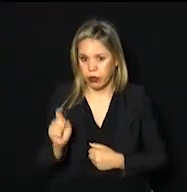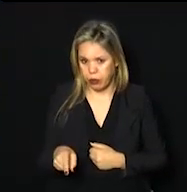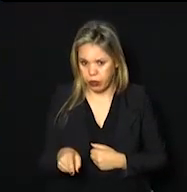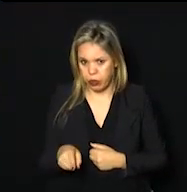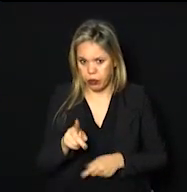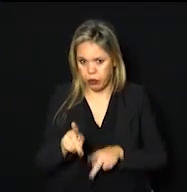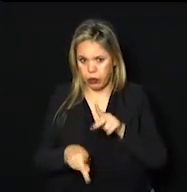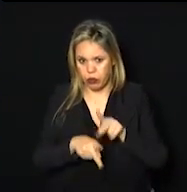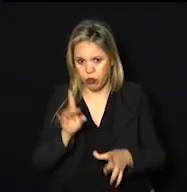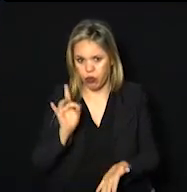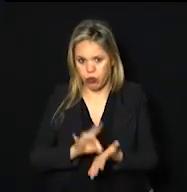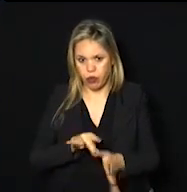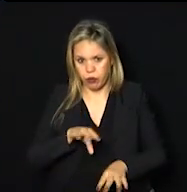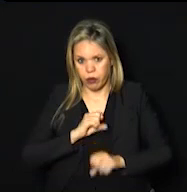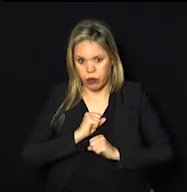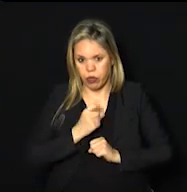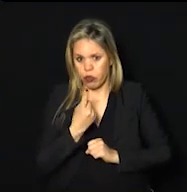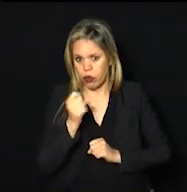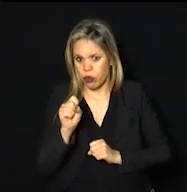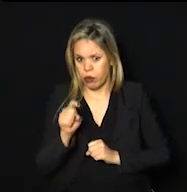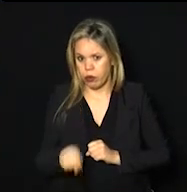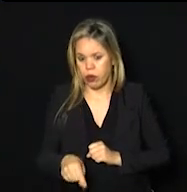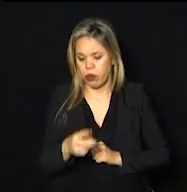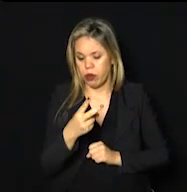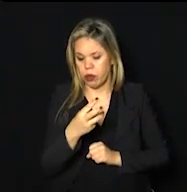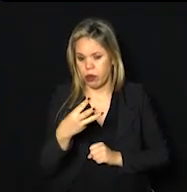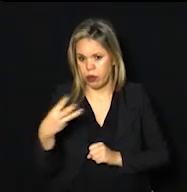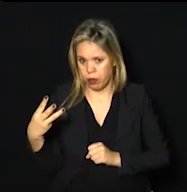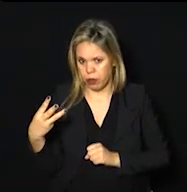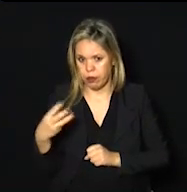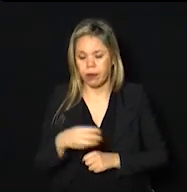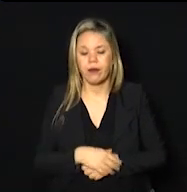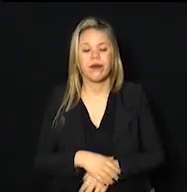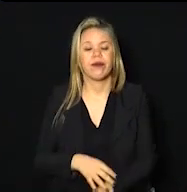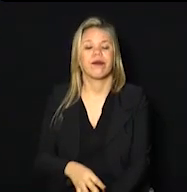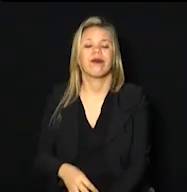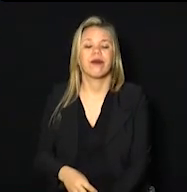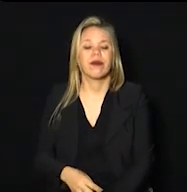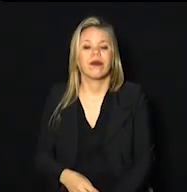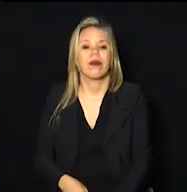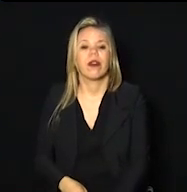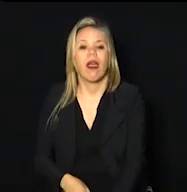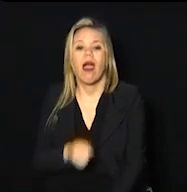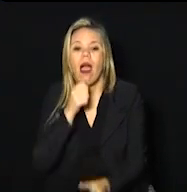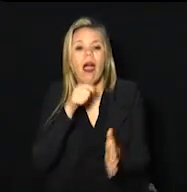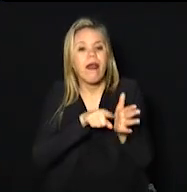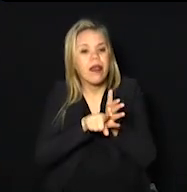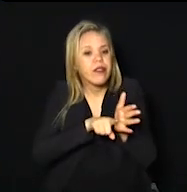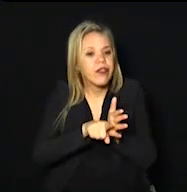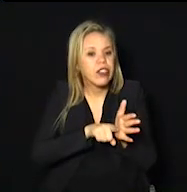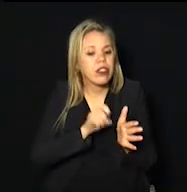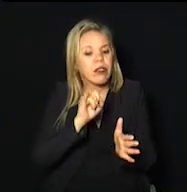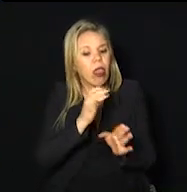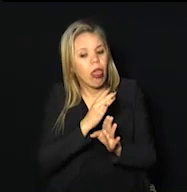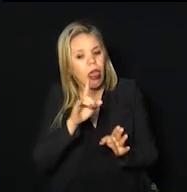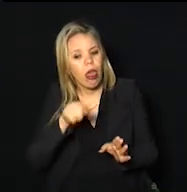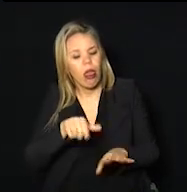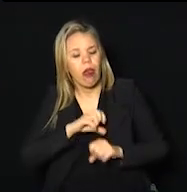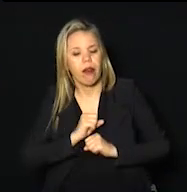Casos confirmados, 18.233 casos. Em investigação, nós temos